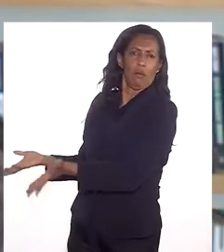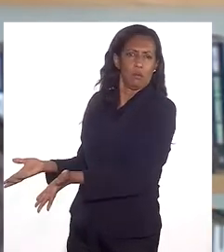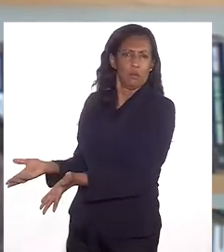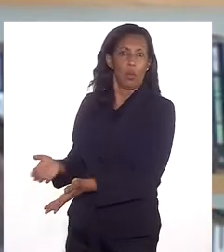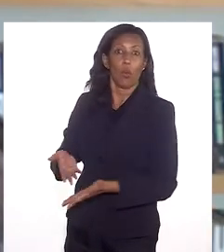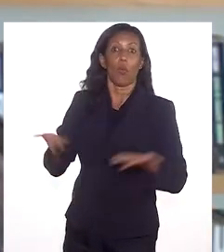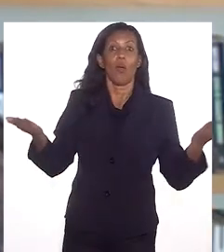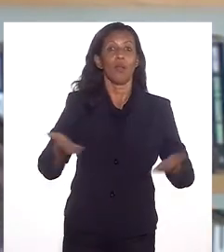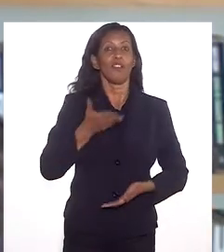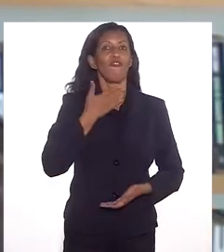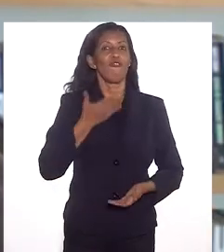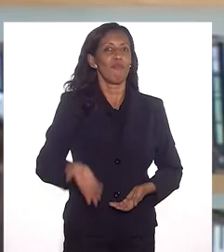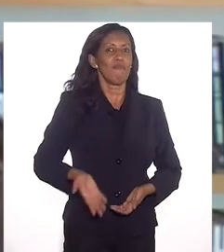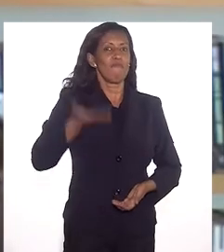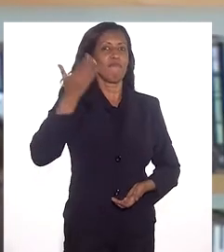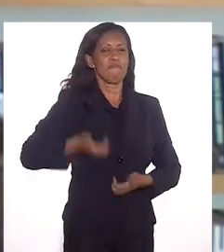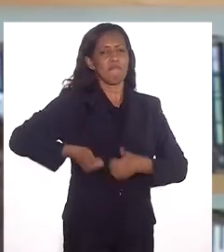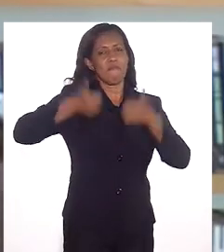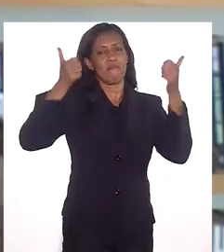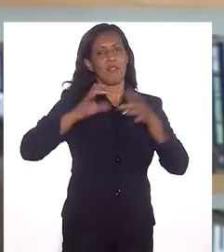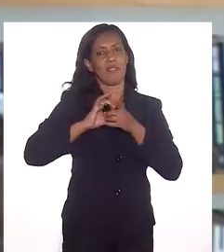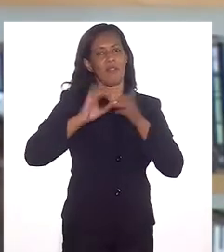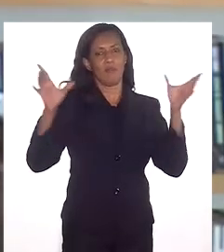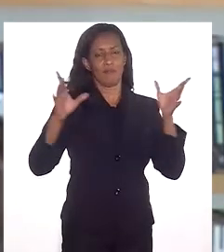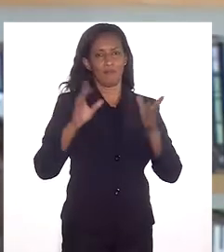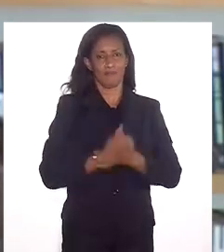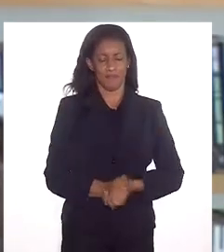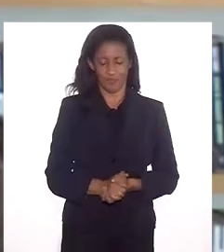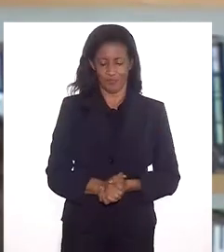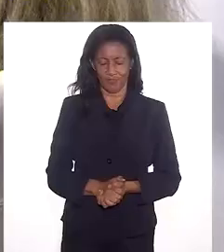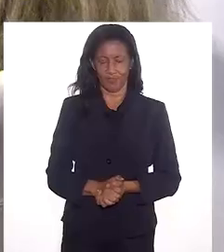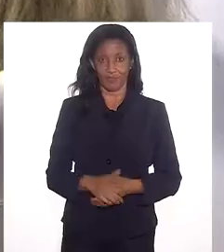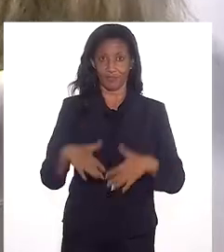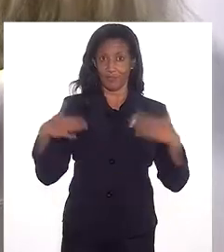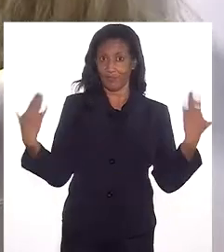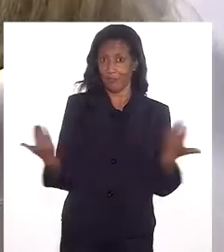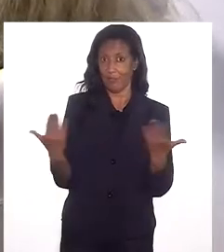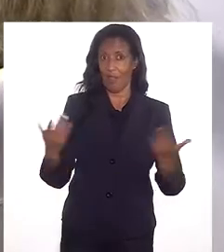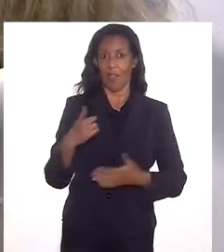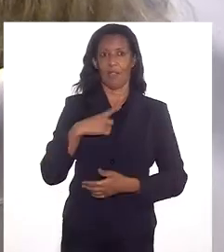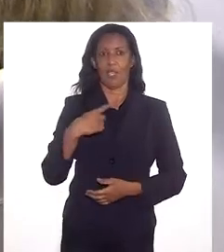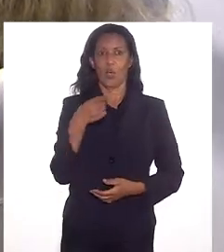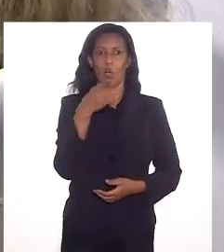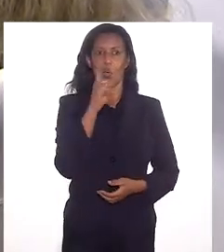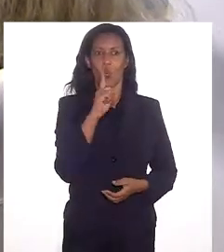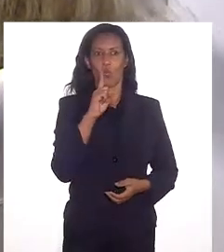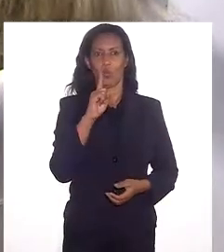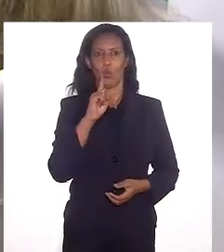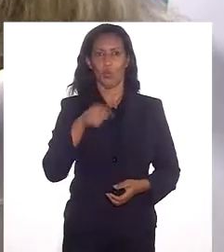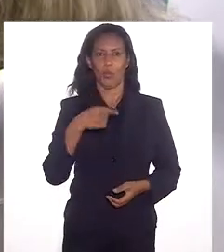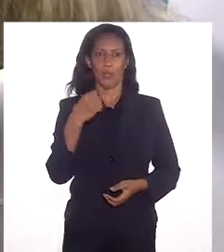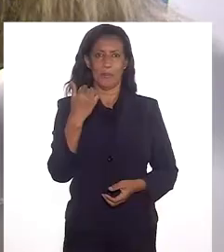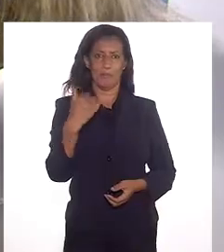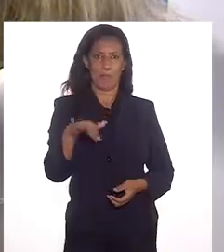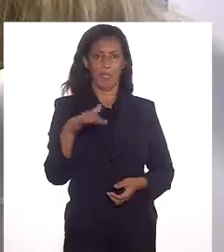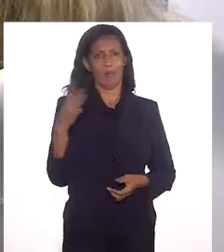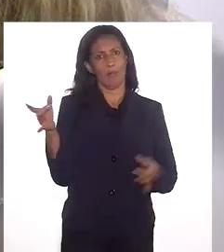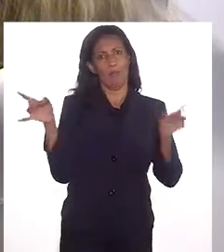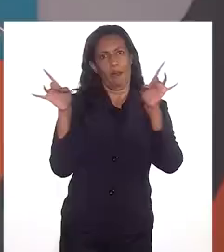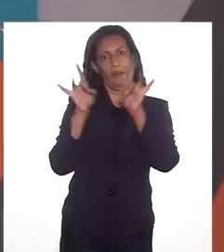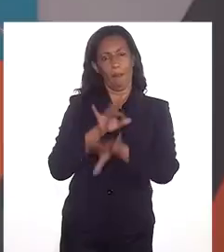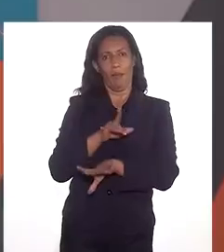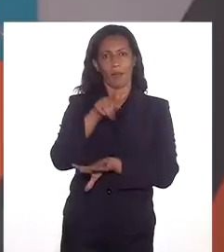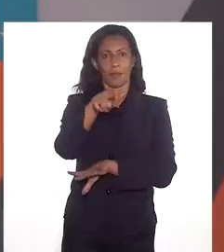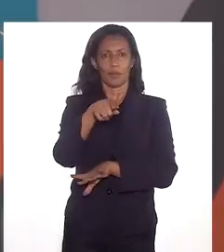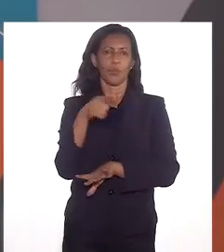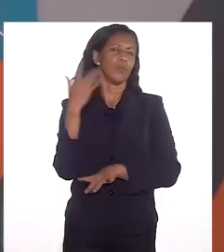das vozes, melhor o nosso nível de democracia. Agora nós só temos um minuto e meio. Eu queria que você terminasse dando